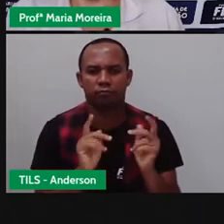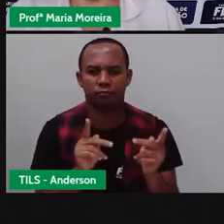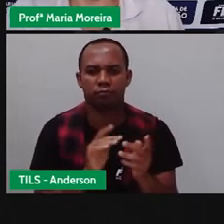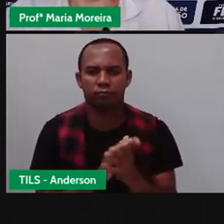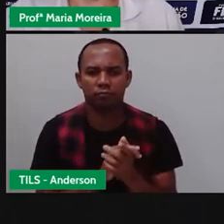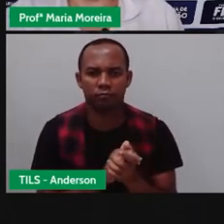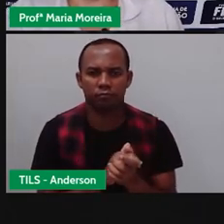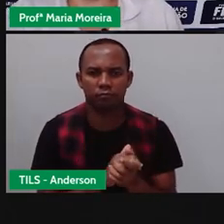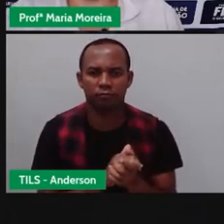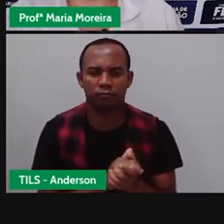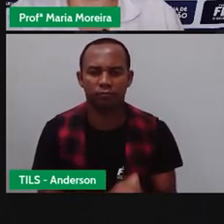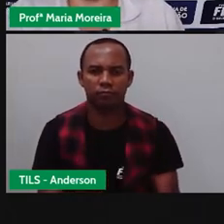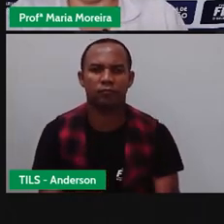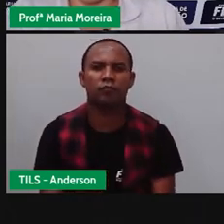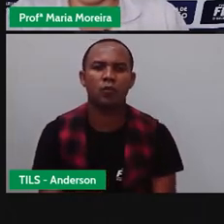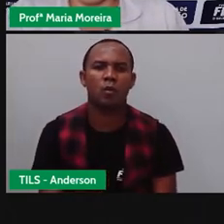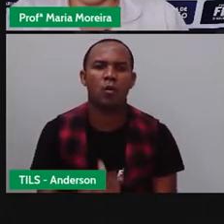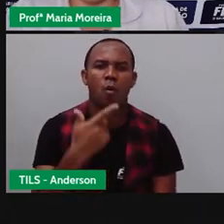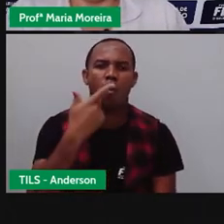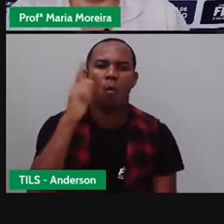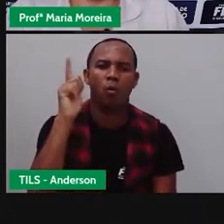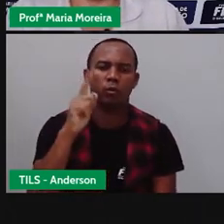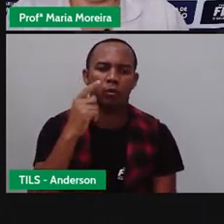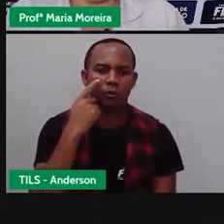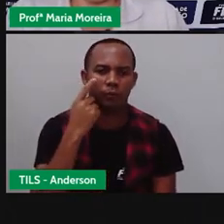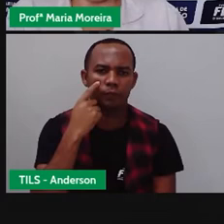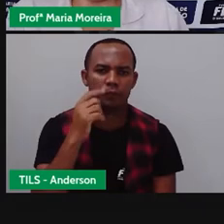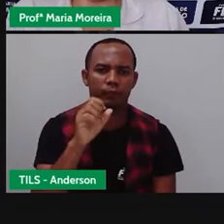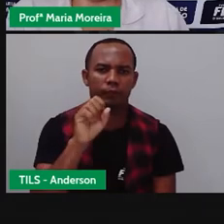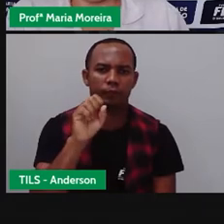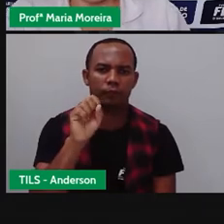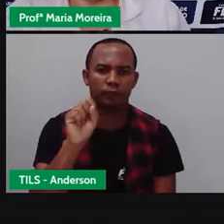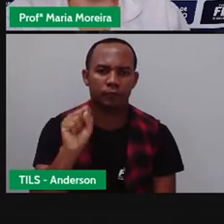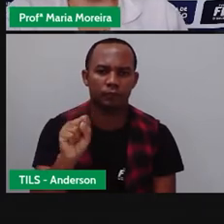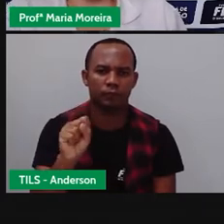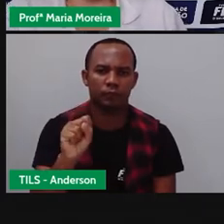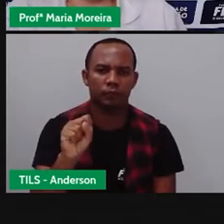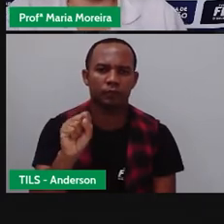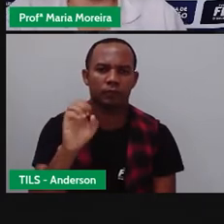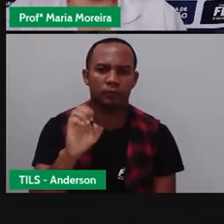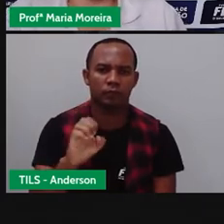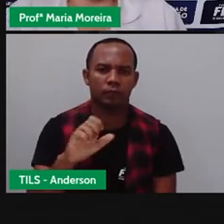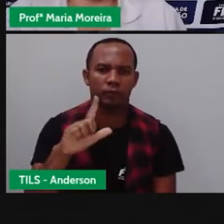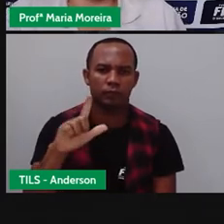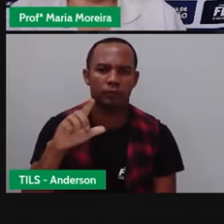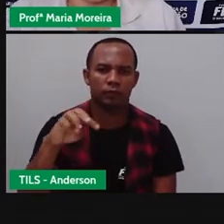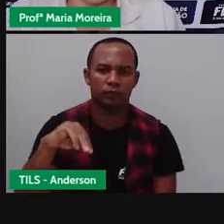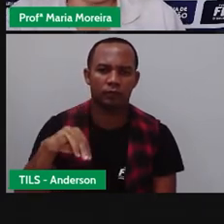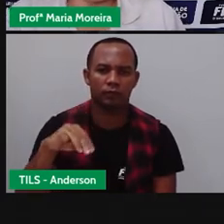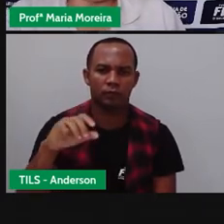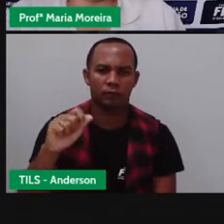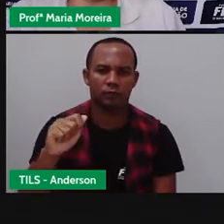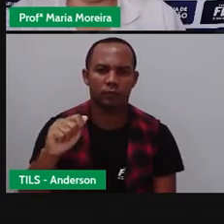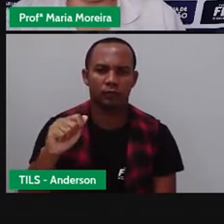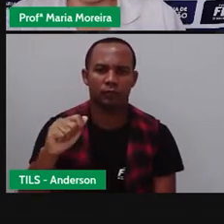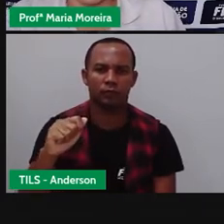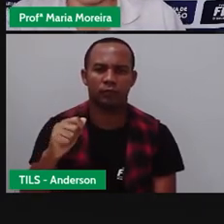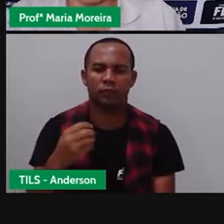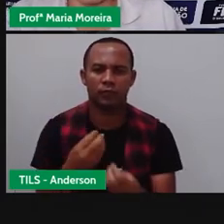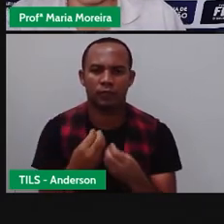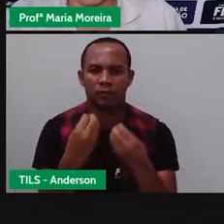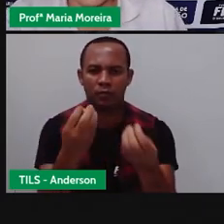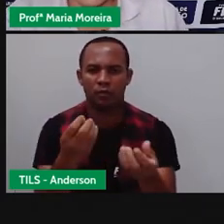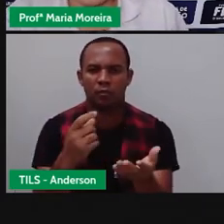Bom, temos aqui um outro bilhete, né? Selma. Trouxe um pedaço de bolo para você e outro para